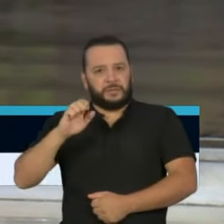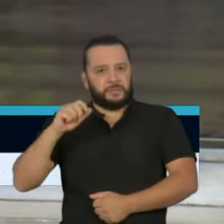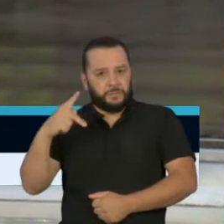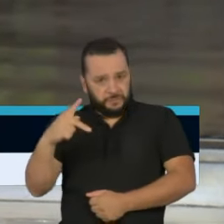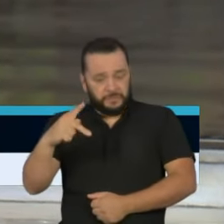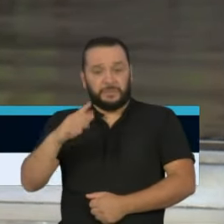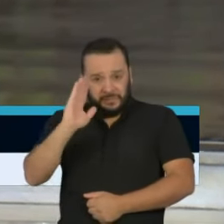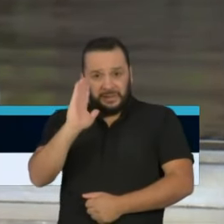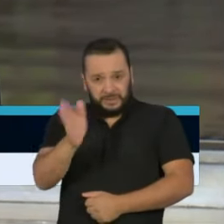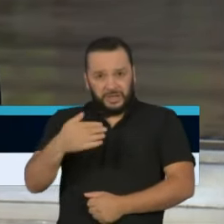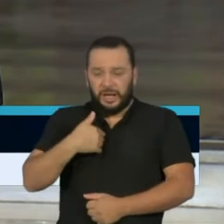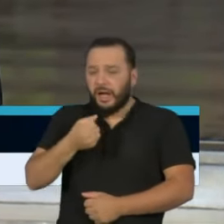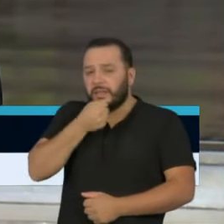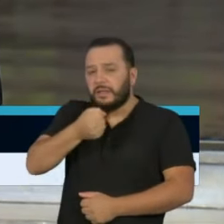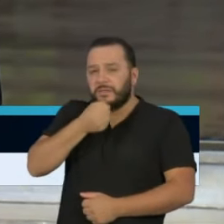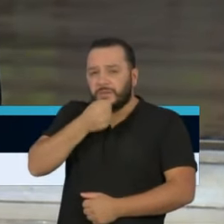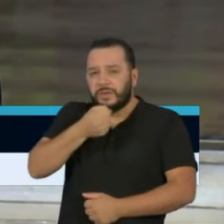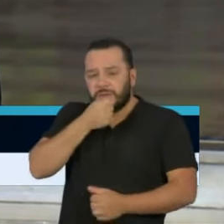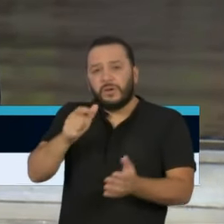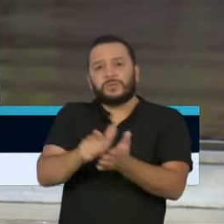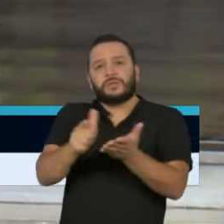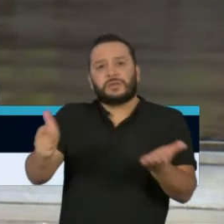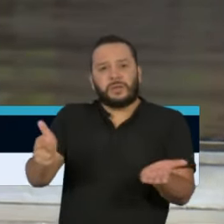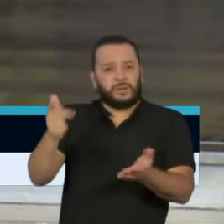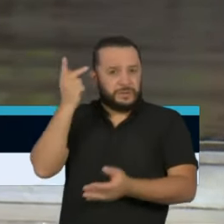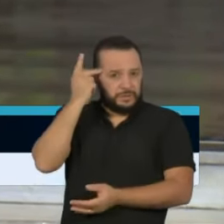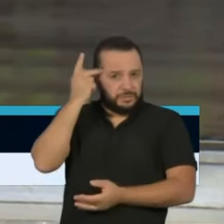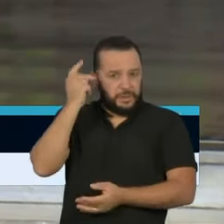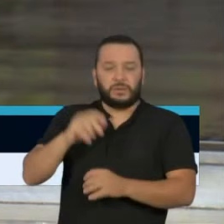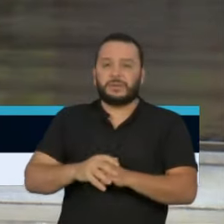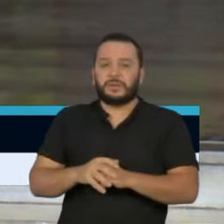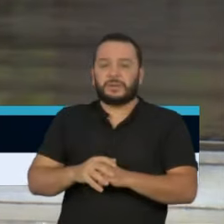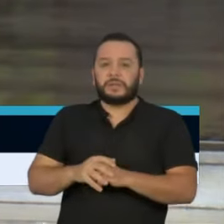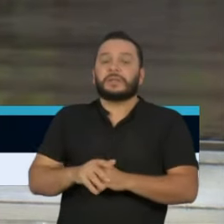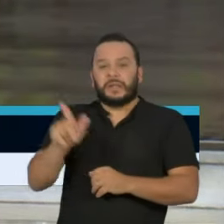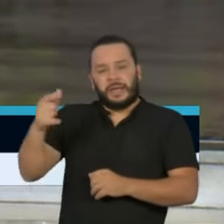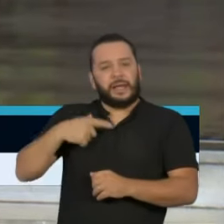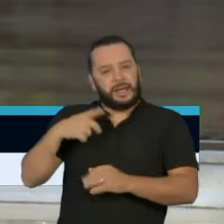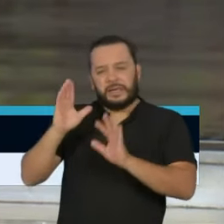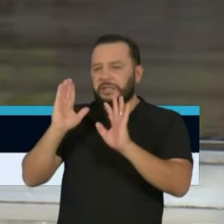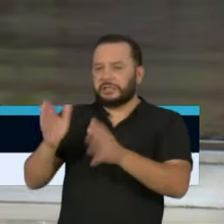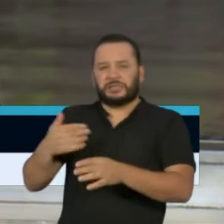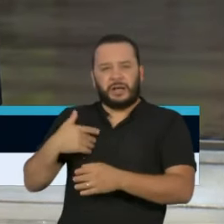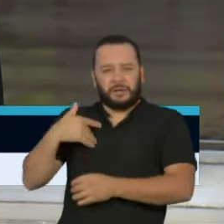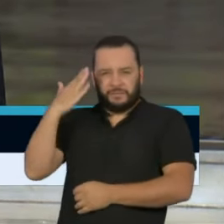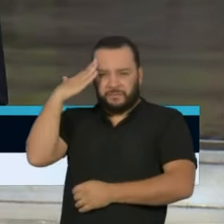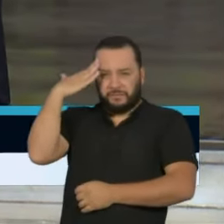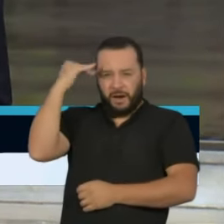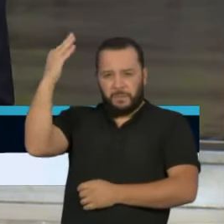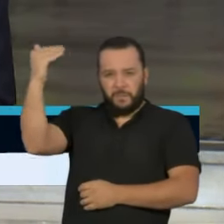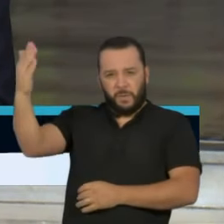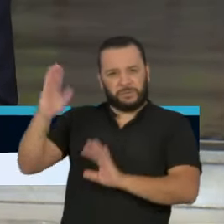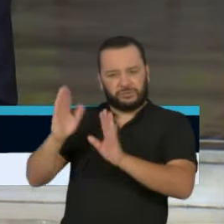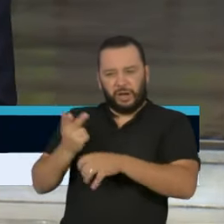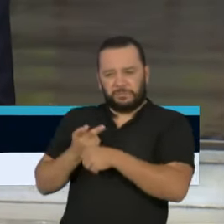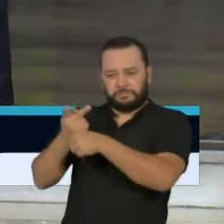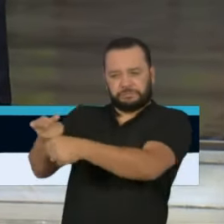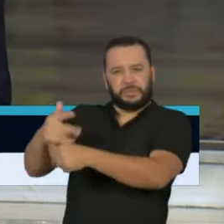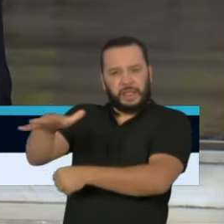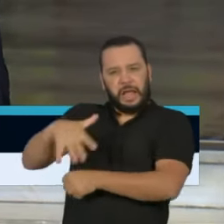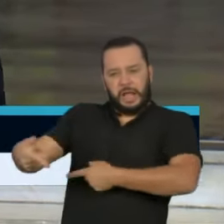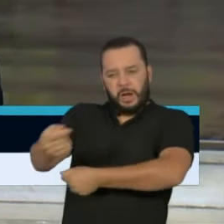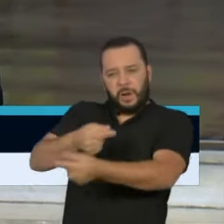neste final de semana a um jornal de São Paulo. Ele é prêmio Nobel de Economia e ele disse na sua